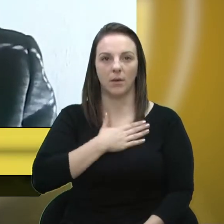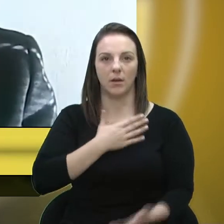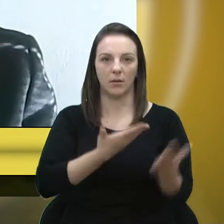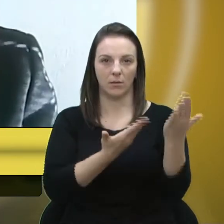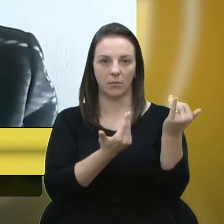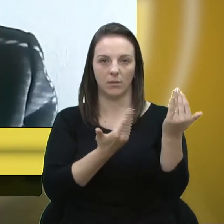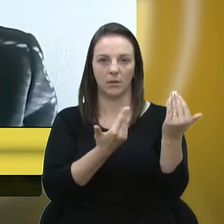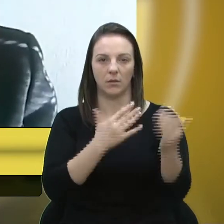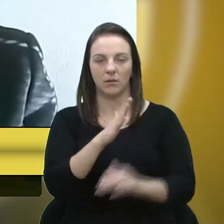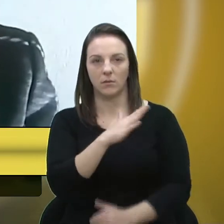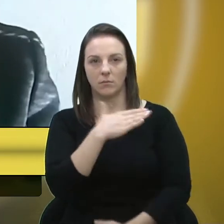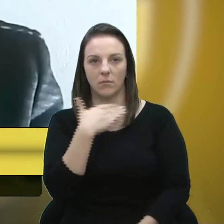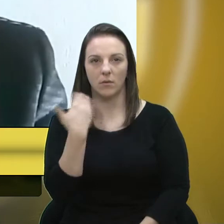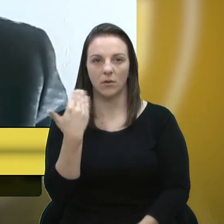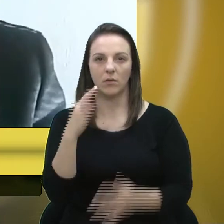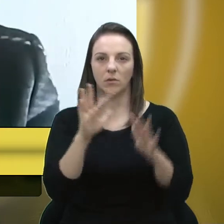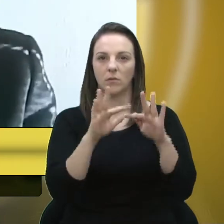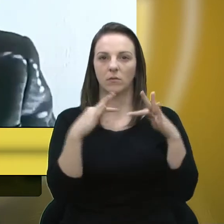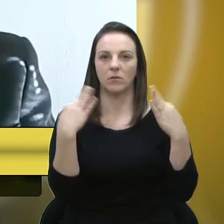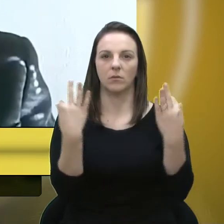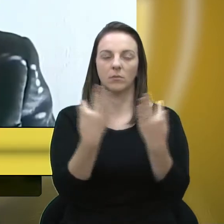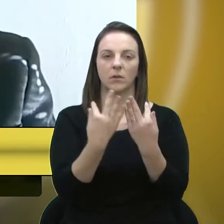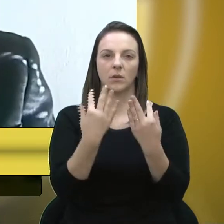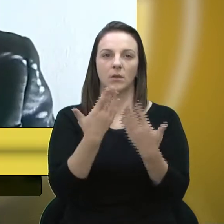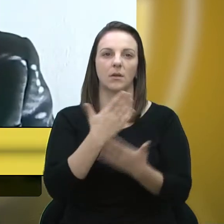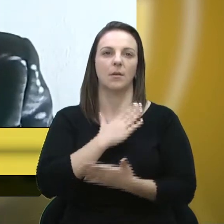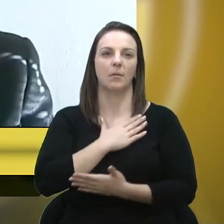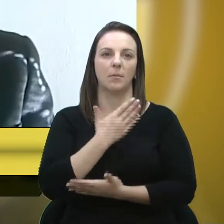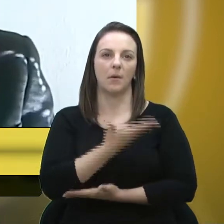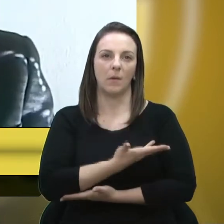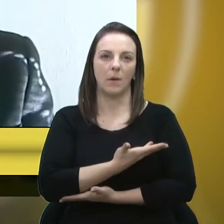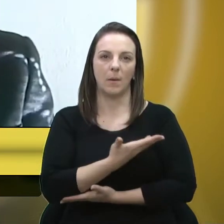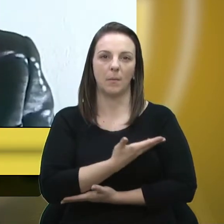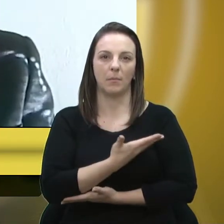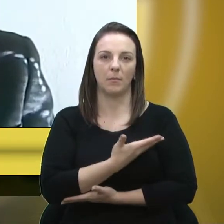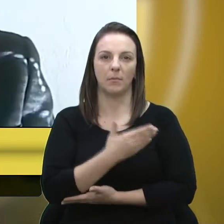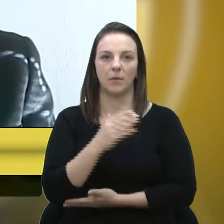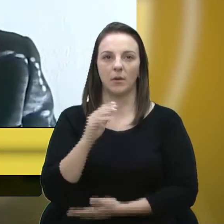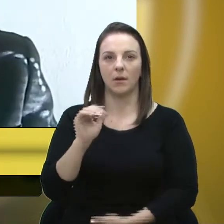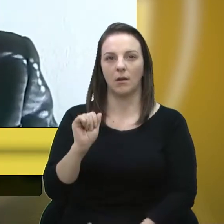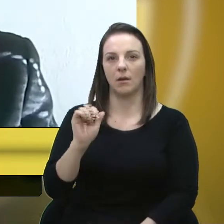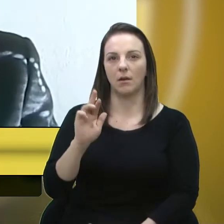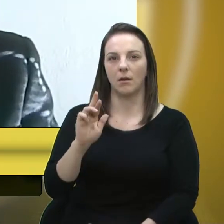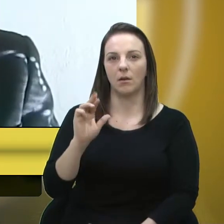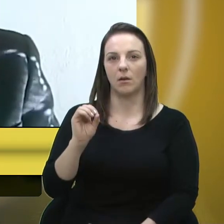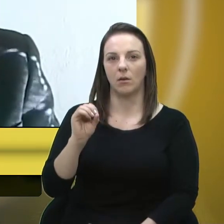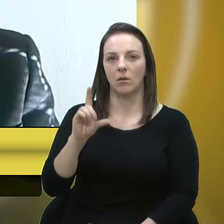aos familiares do meu amigo Arul do Garcês,